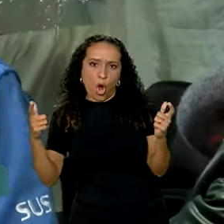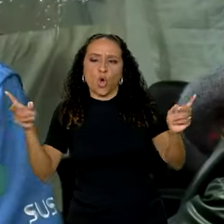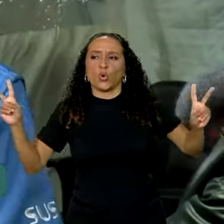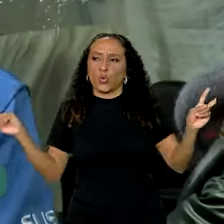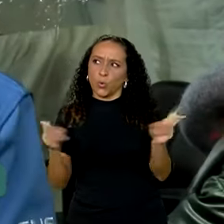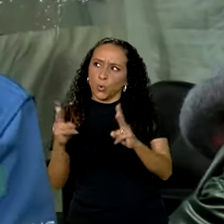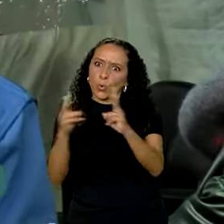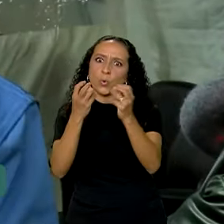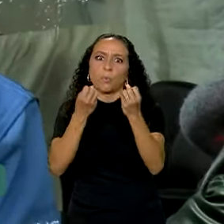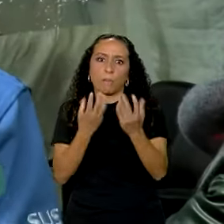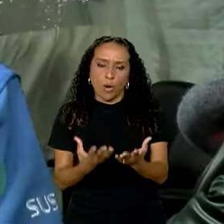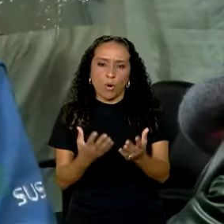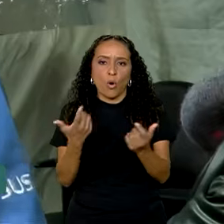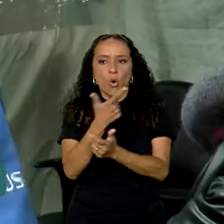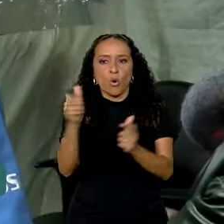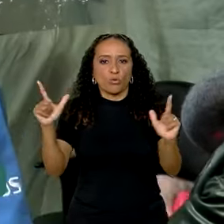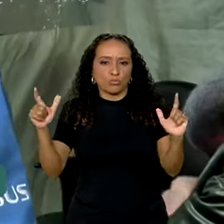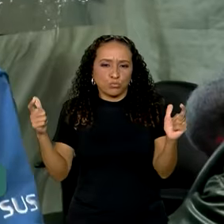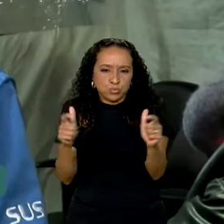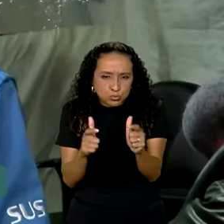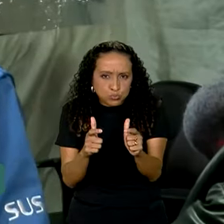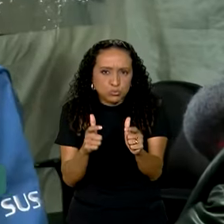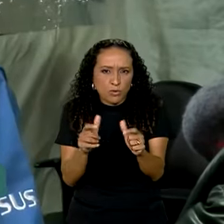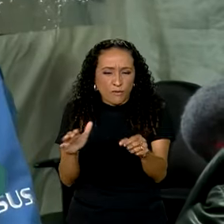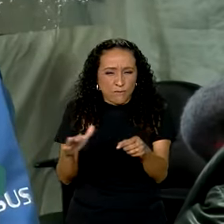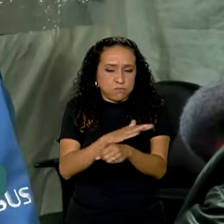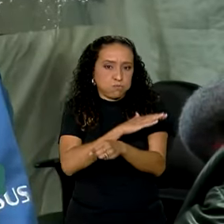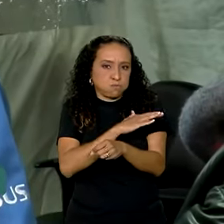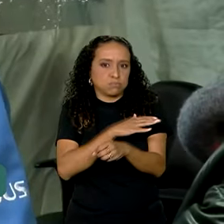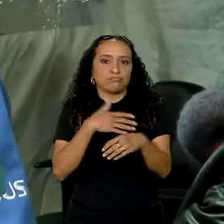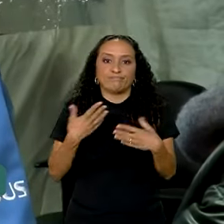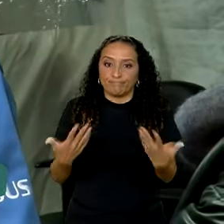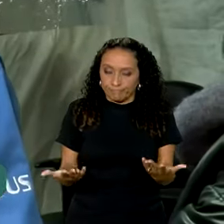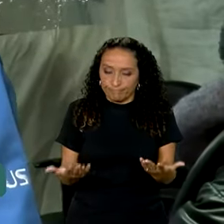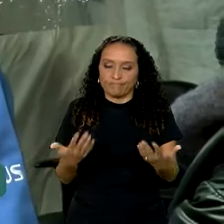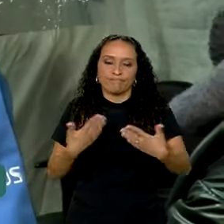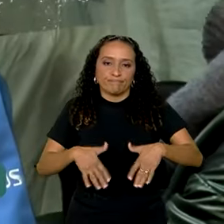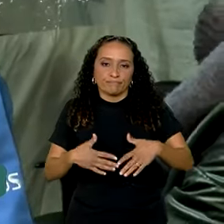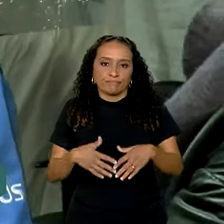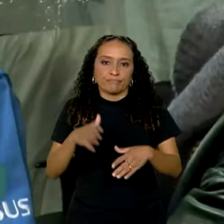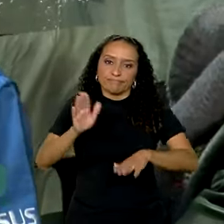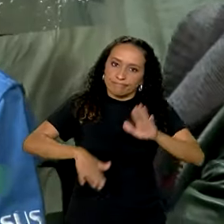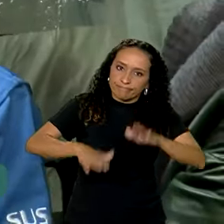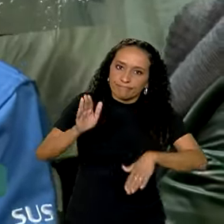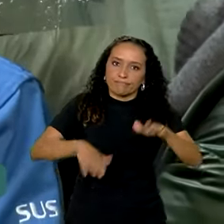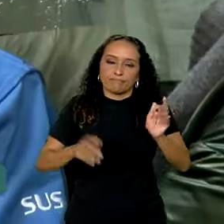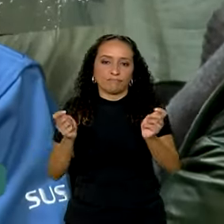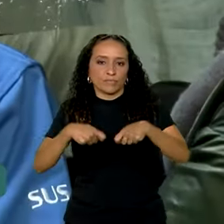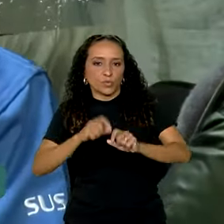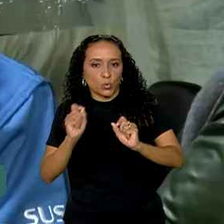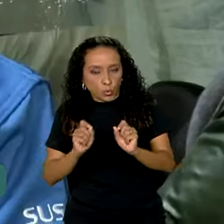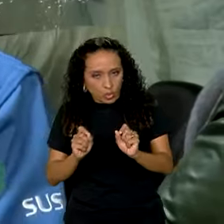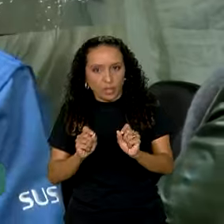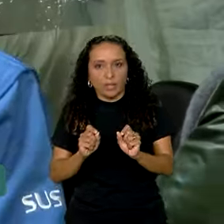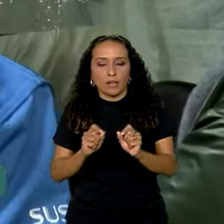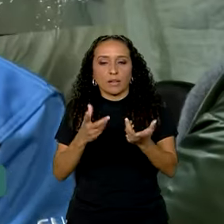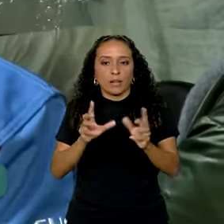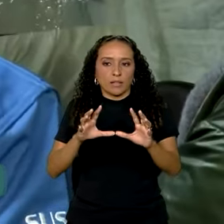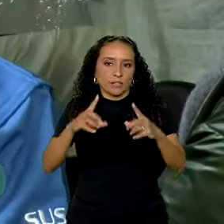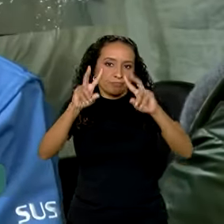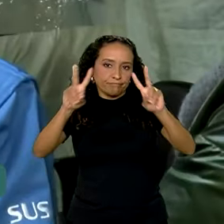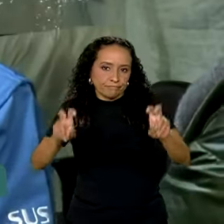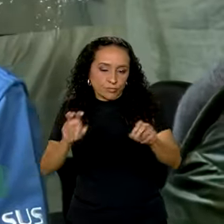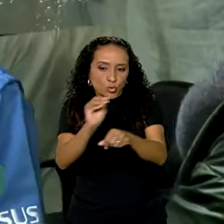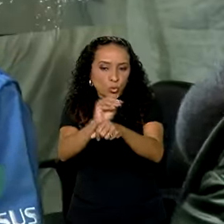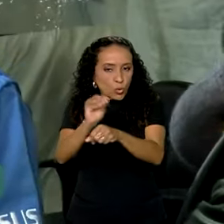ventilados, outros menores, mais fechados. Então, na medida do possível, essa questão do